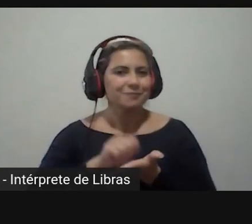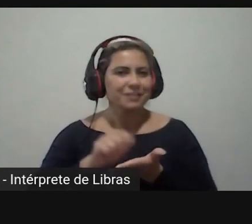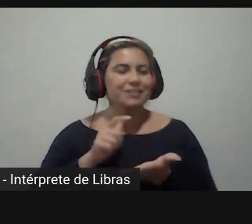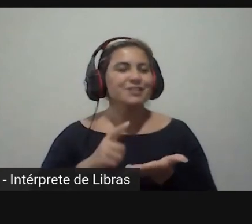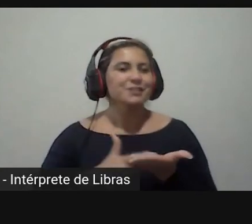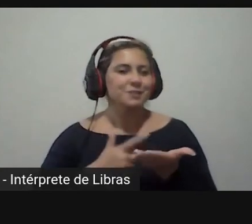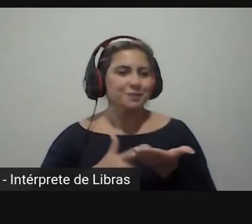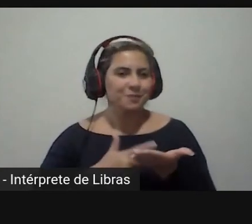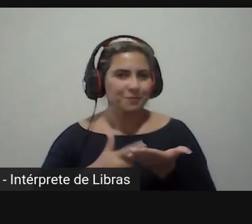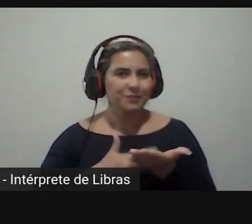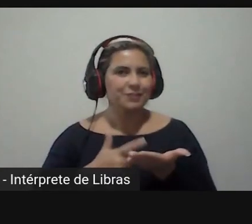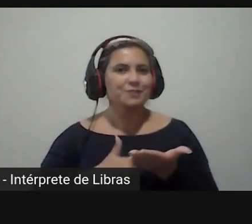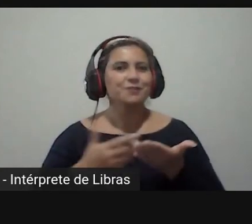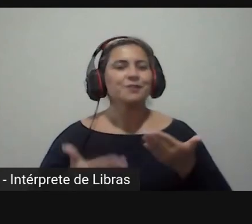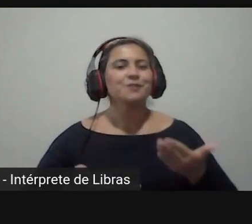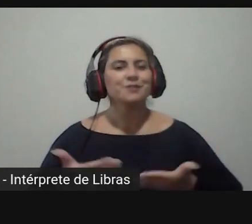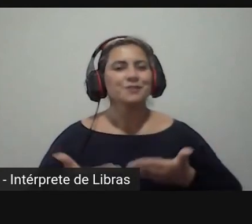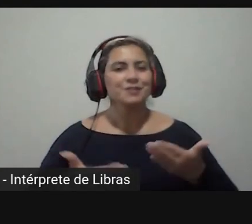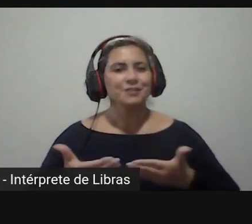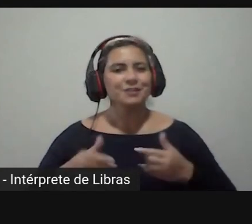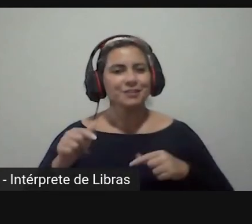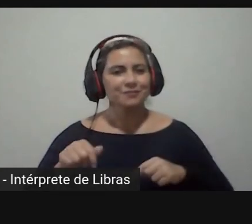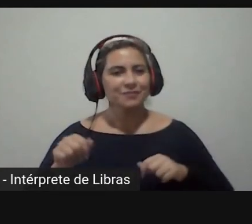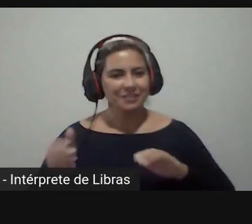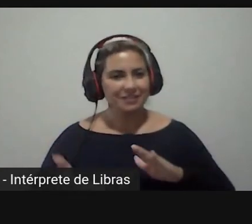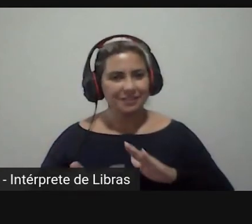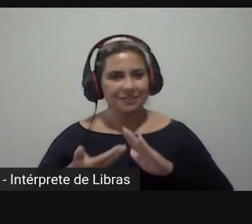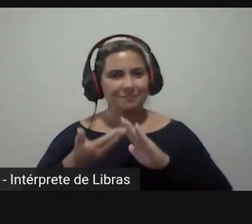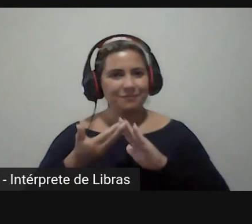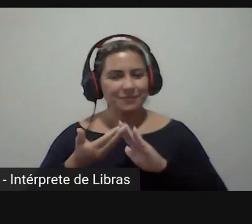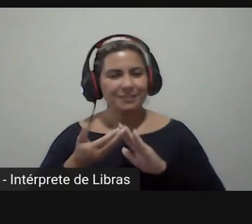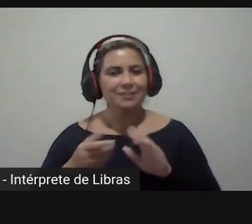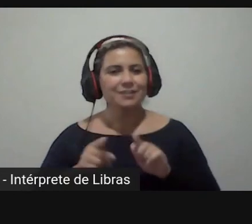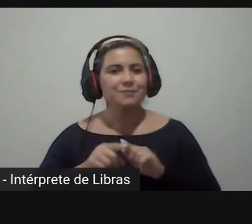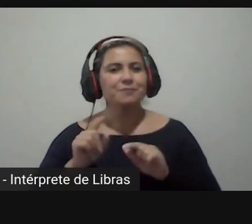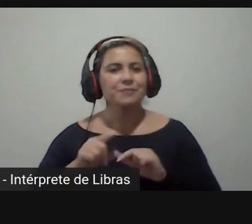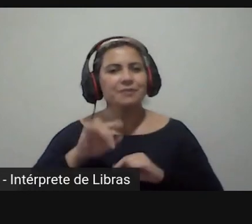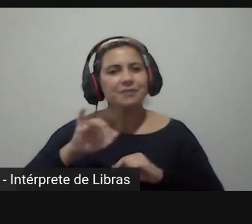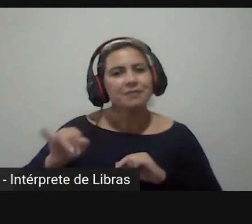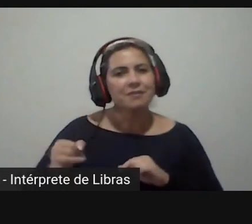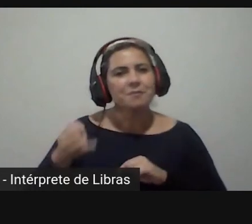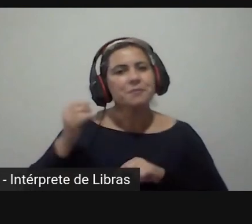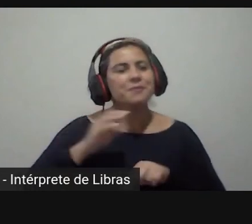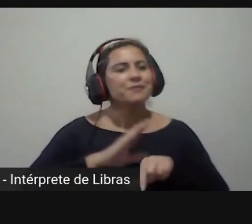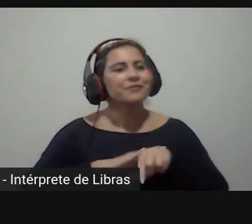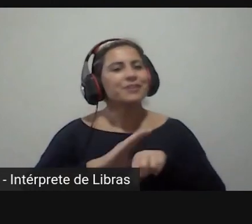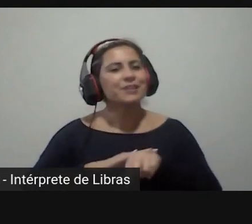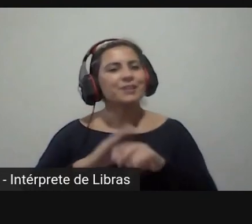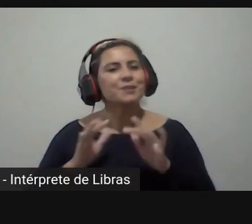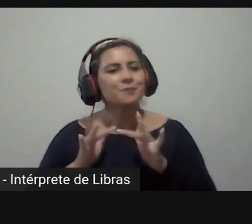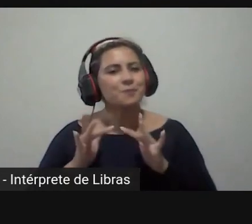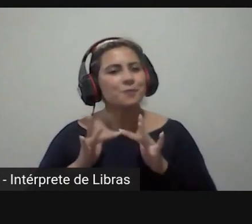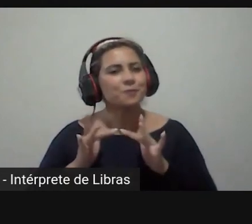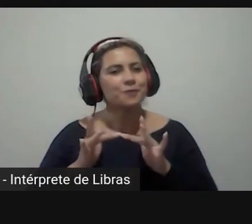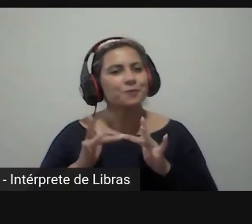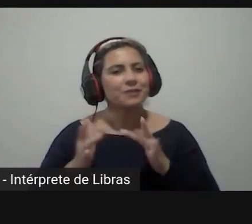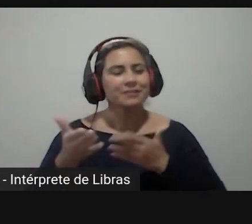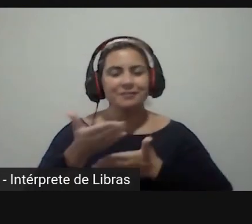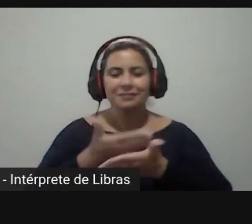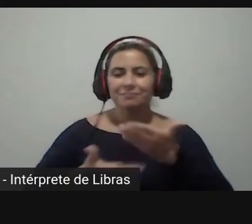informação na casa e para mim tem sido também oportunidade de estreitar os laços com o C4